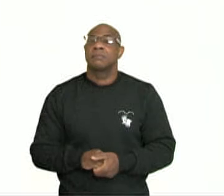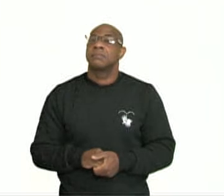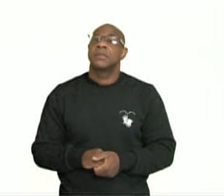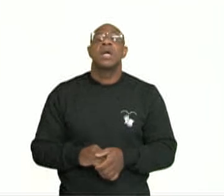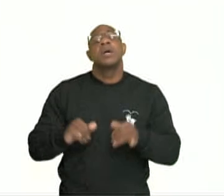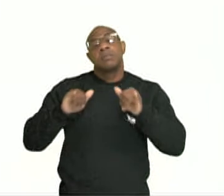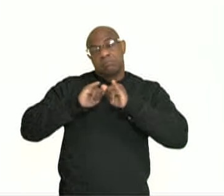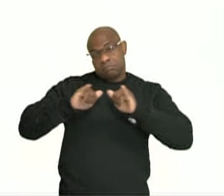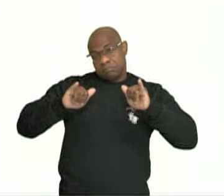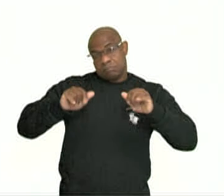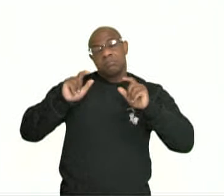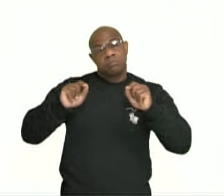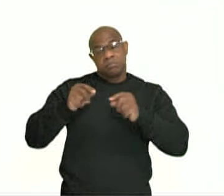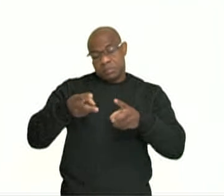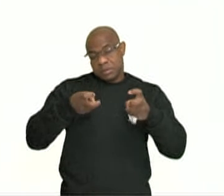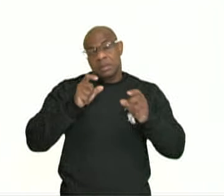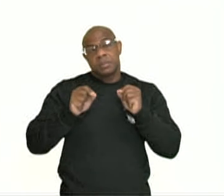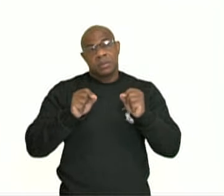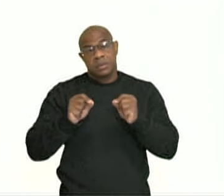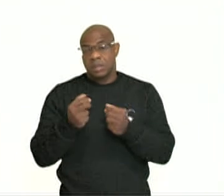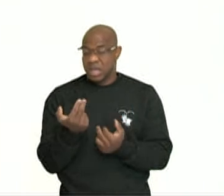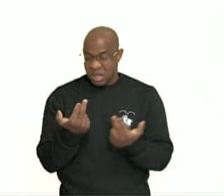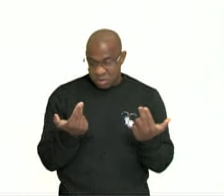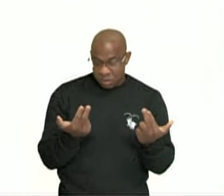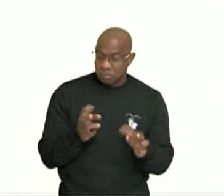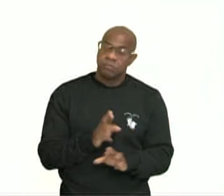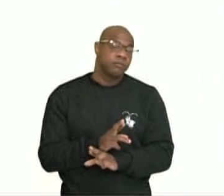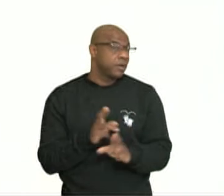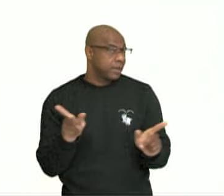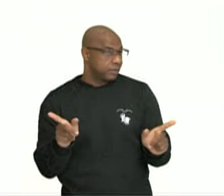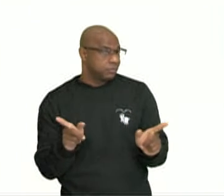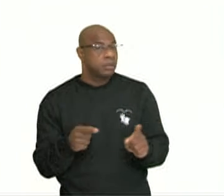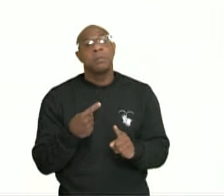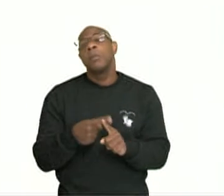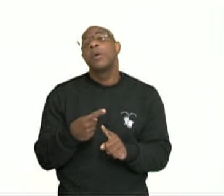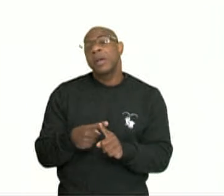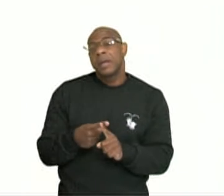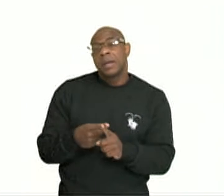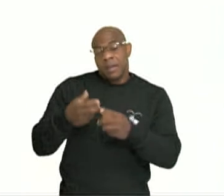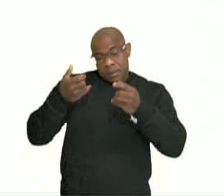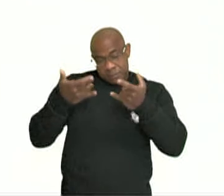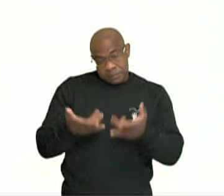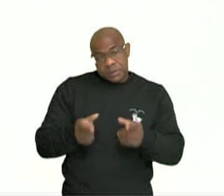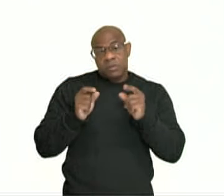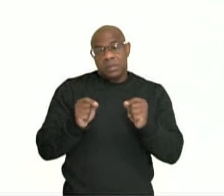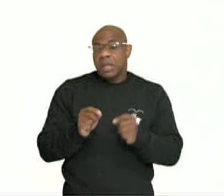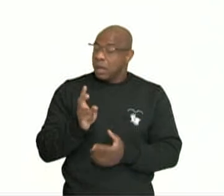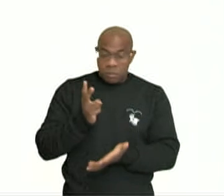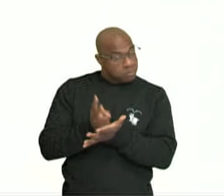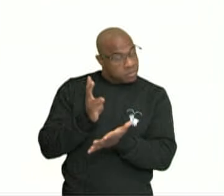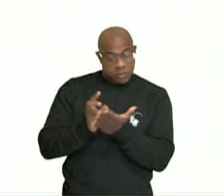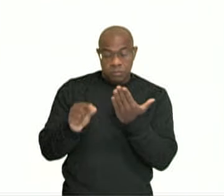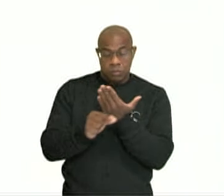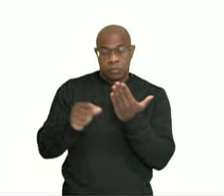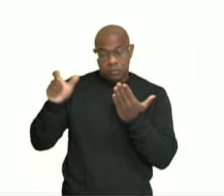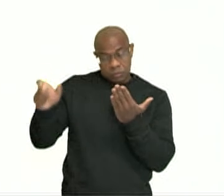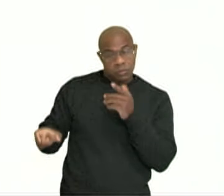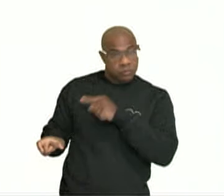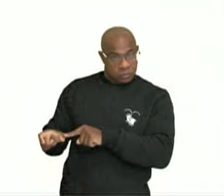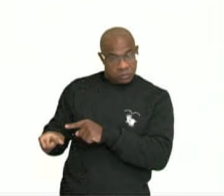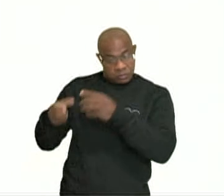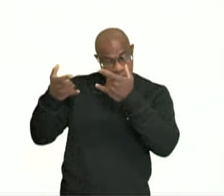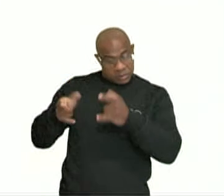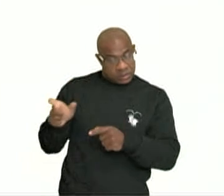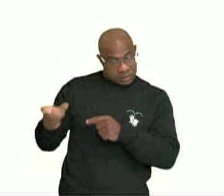As notícias, você percebe, elas não são iguais. Por quê? Elas tratam, sim, do mesmo autor, de Machado de Assis,